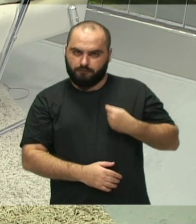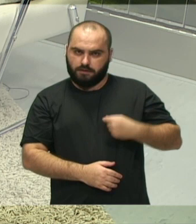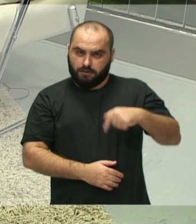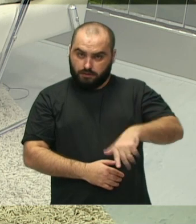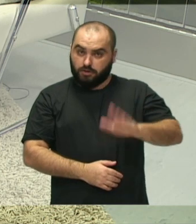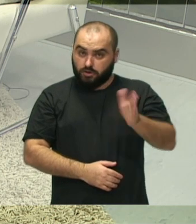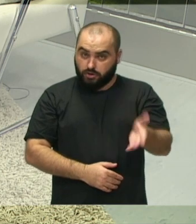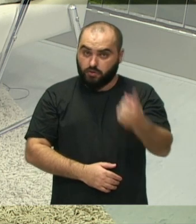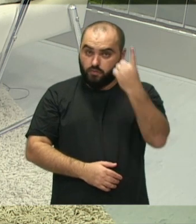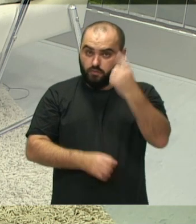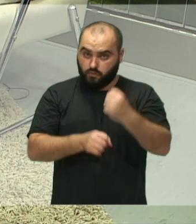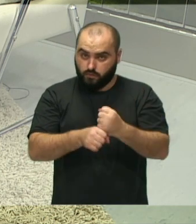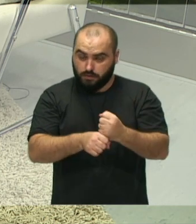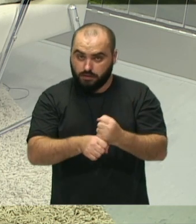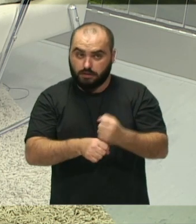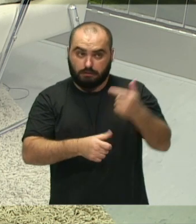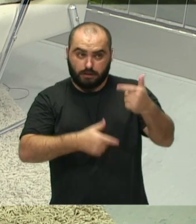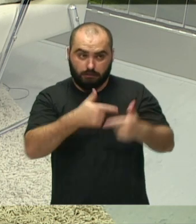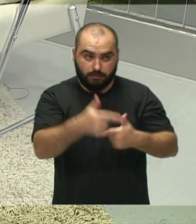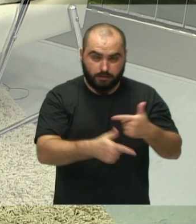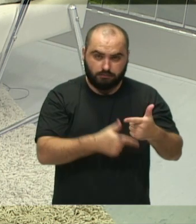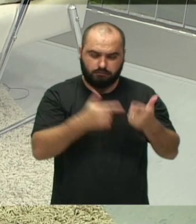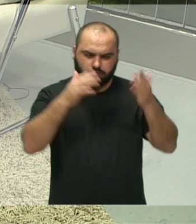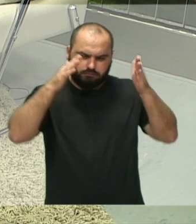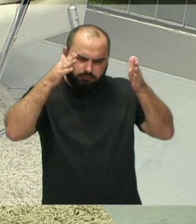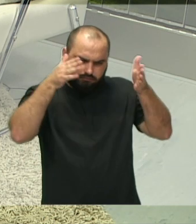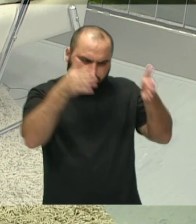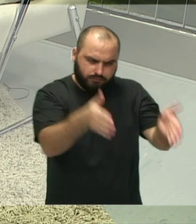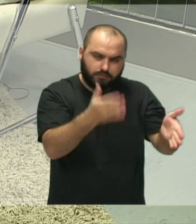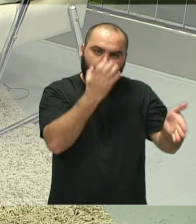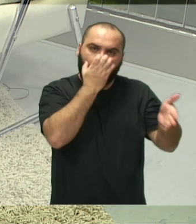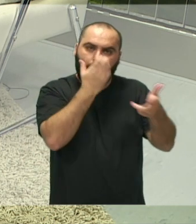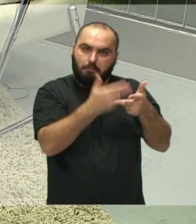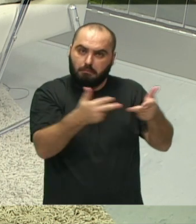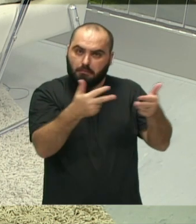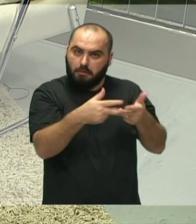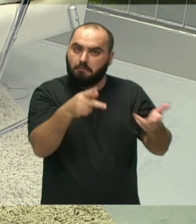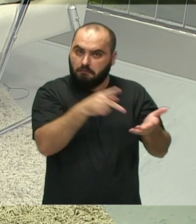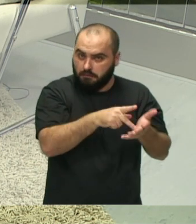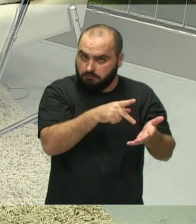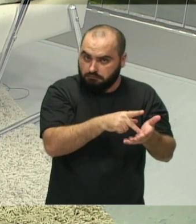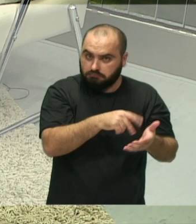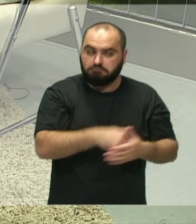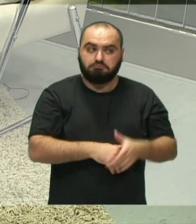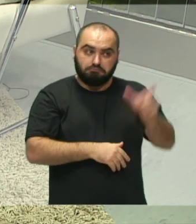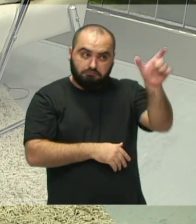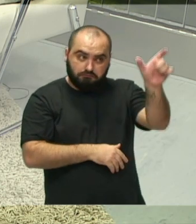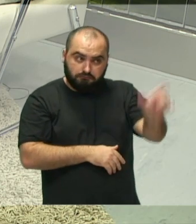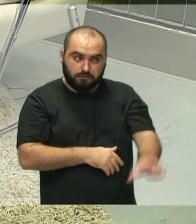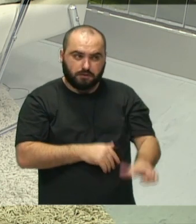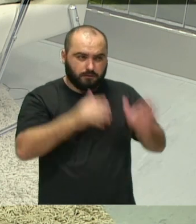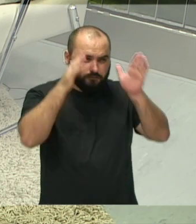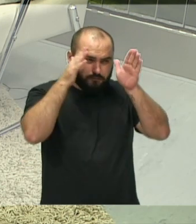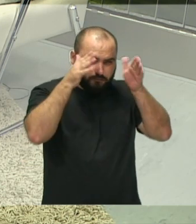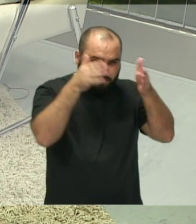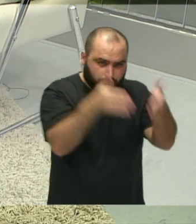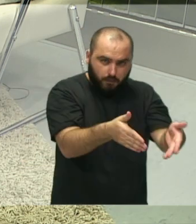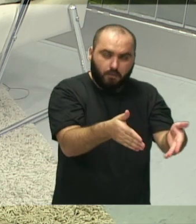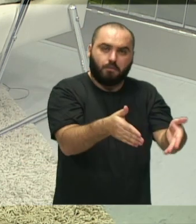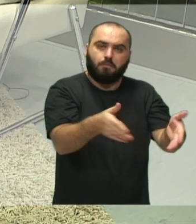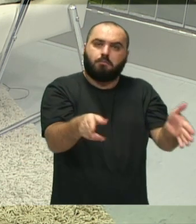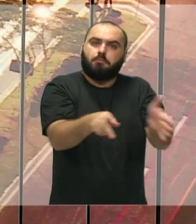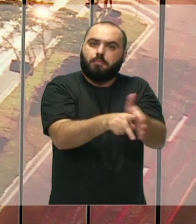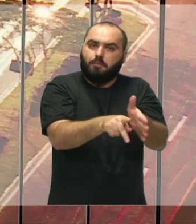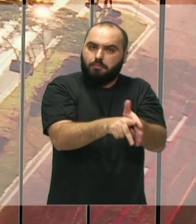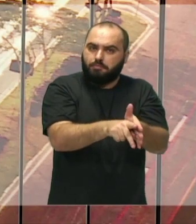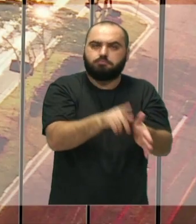ano trabalhando e a senhora se engajou muito na causa animal, praticamente foi o que a senhora priorizou, focou e está deixando um